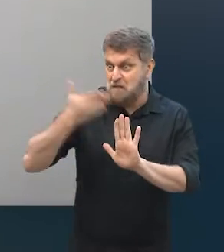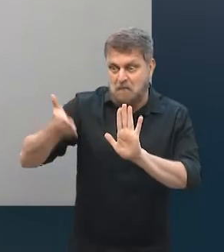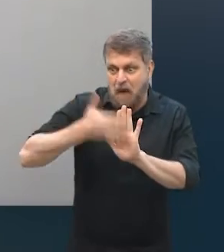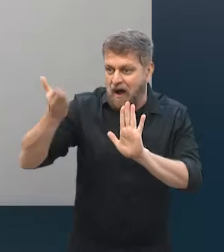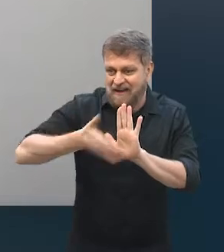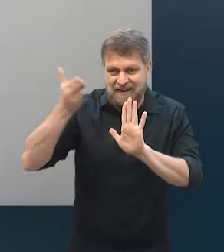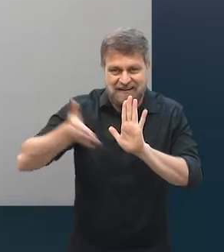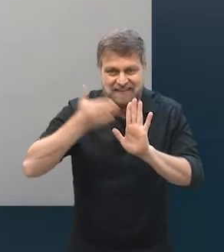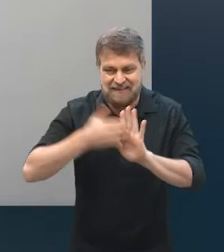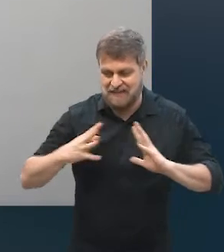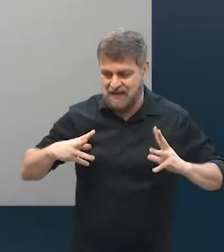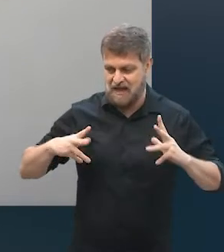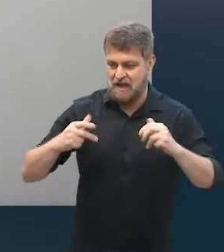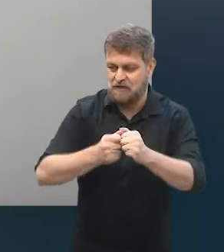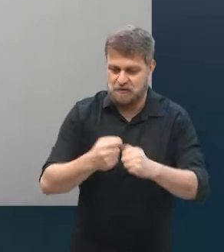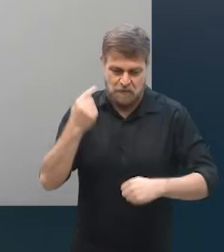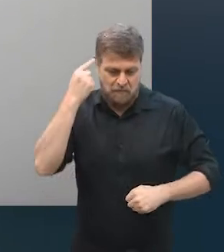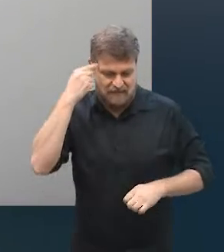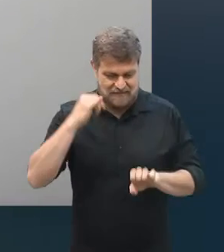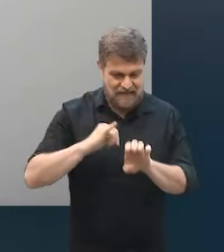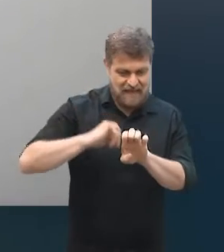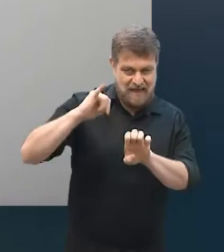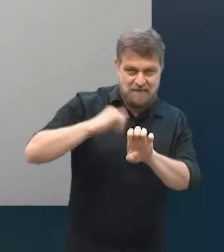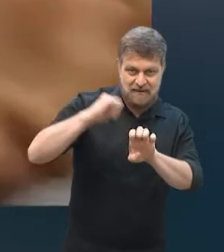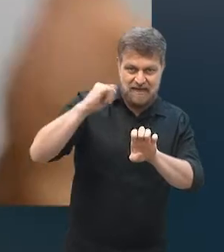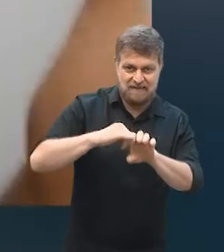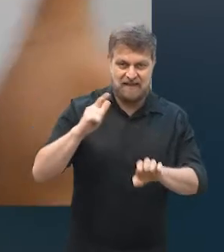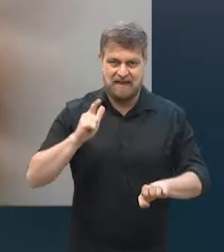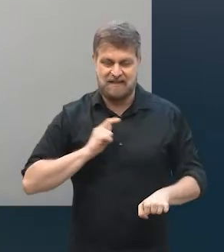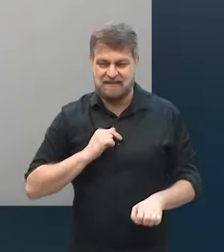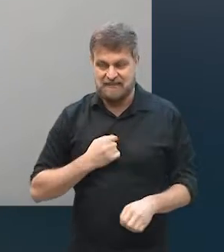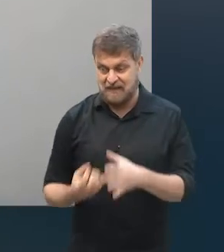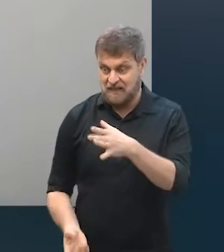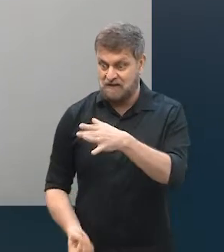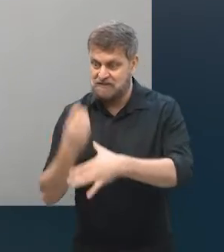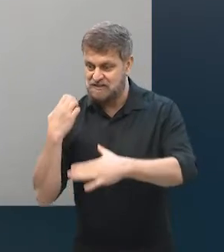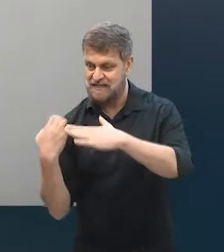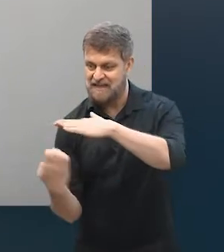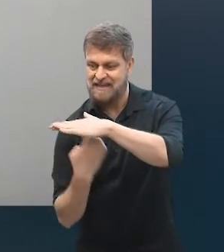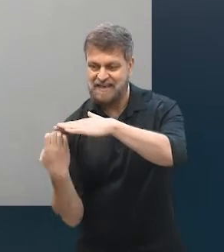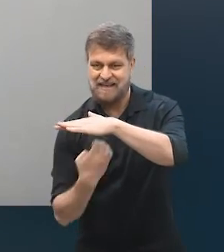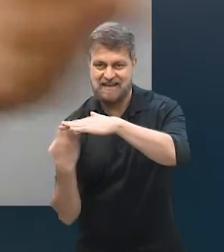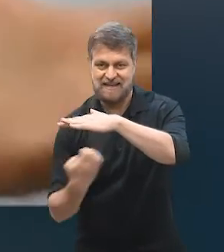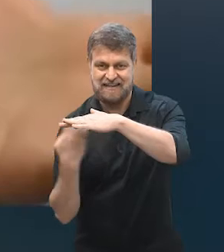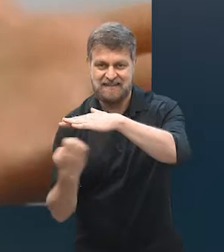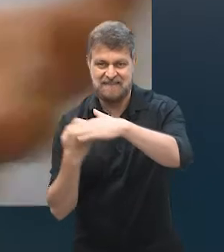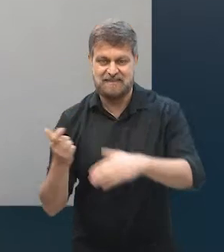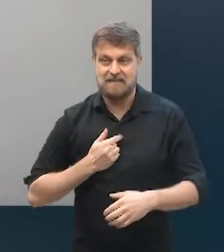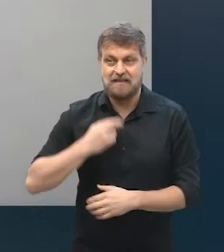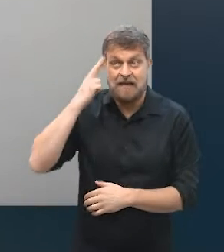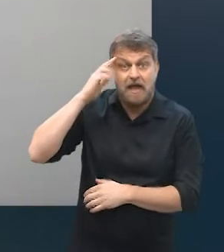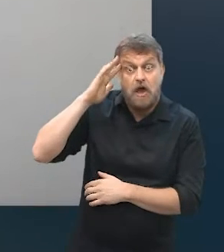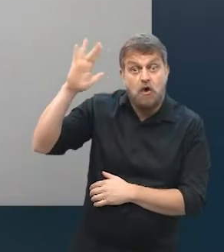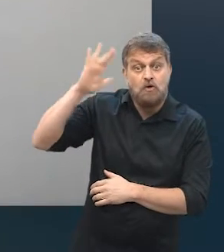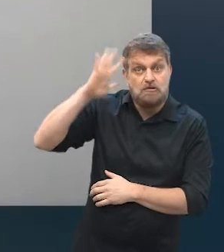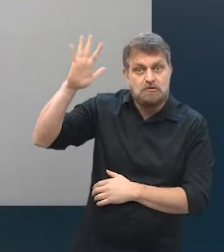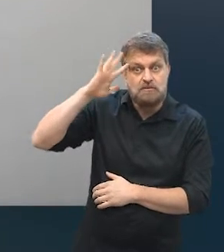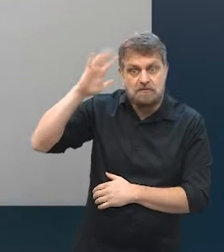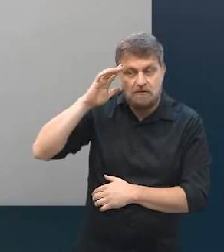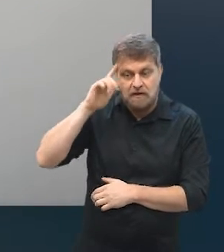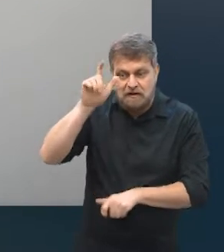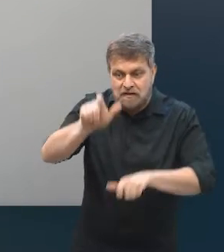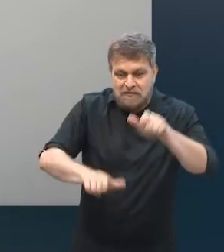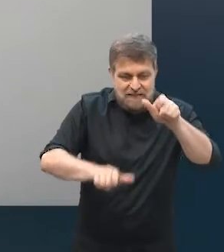Todo mundo está falando de empreendedorismo, algumas pessoas falando de startups, enfim, acaba sendo um sonho para muitas